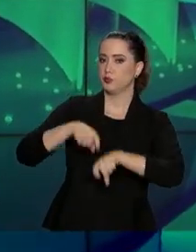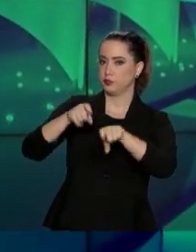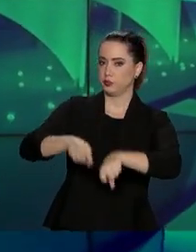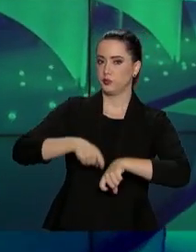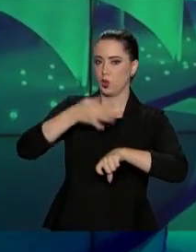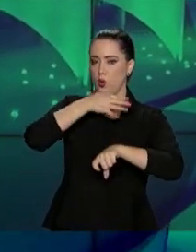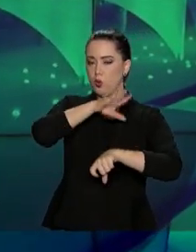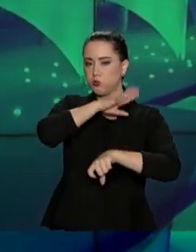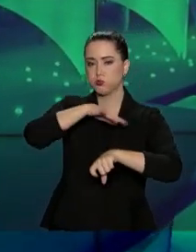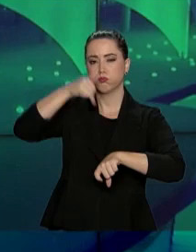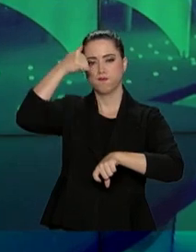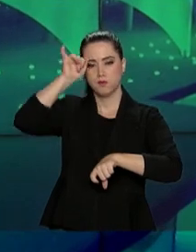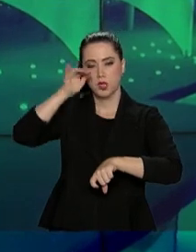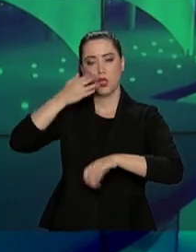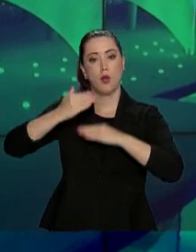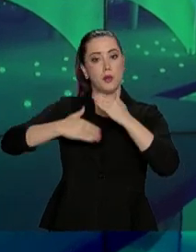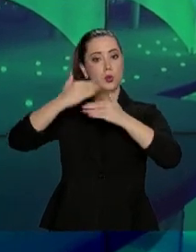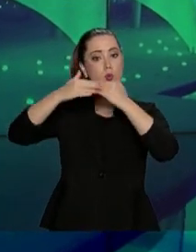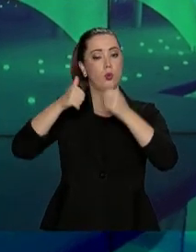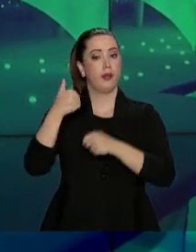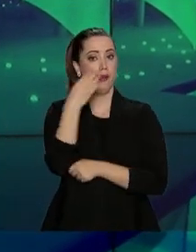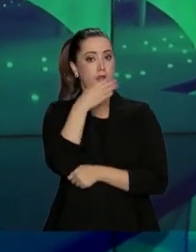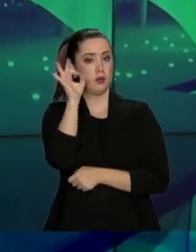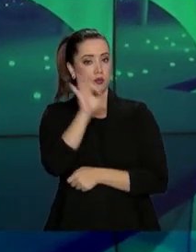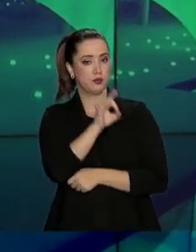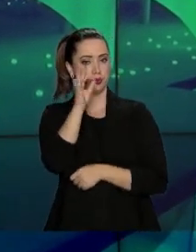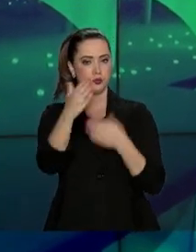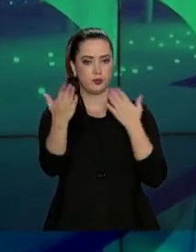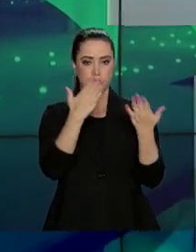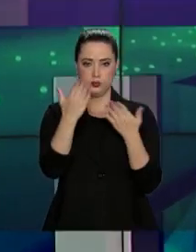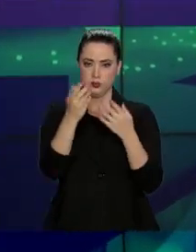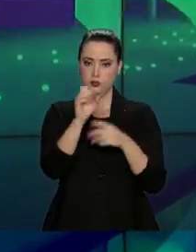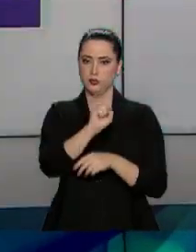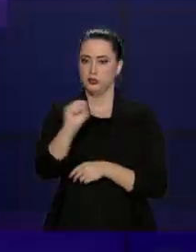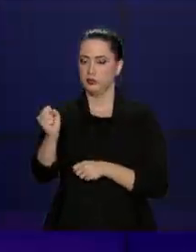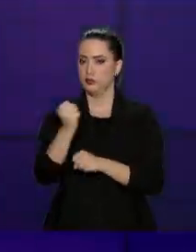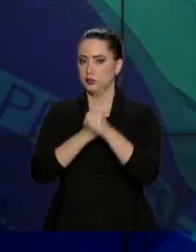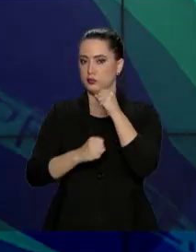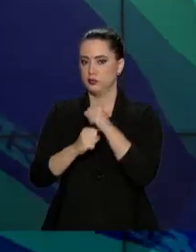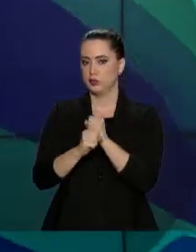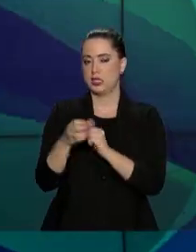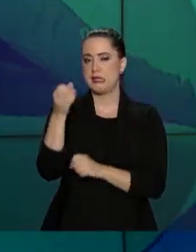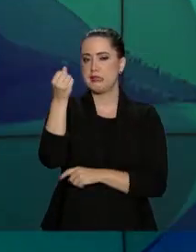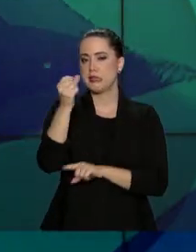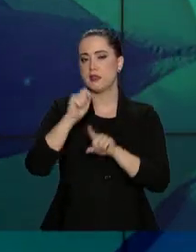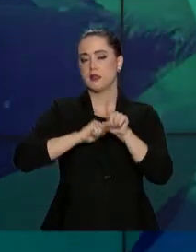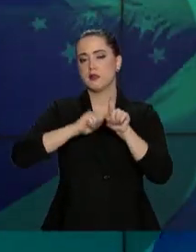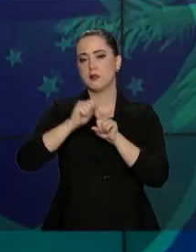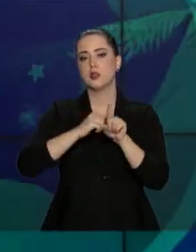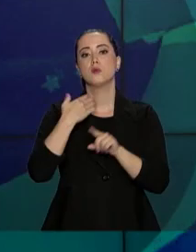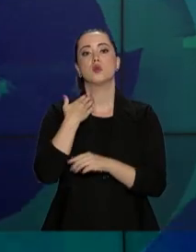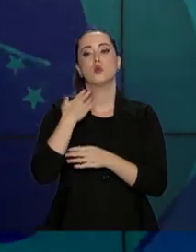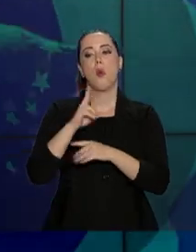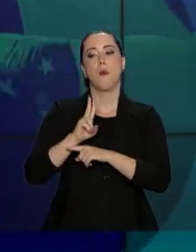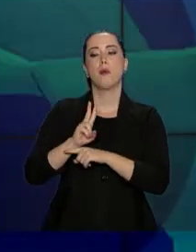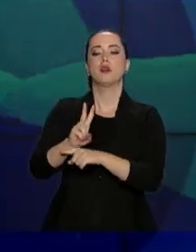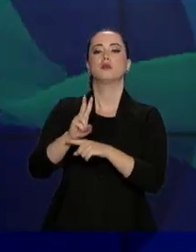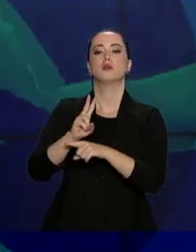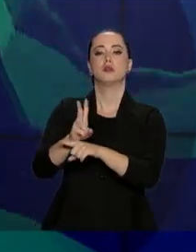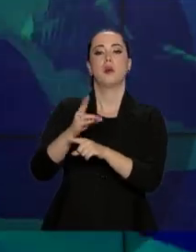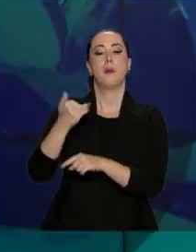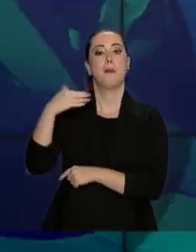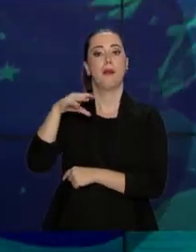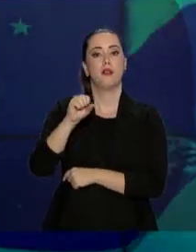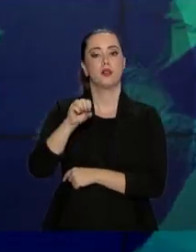agropecuária aumentou 14% em relação ao semestre anterior. Nos últimos seis meses, os bancos emprestaram mais de